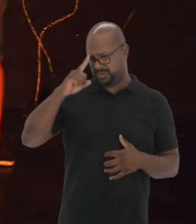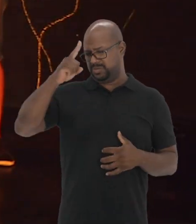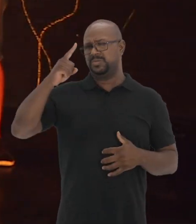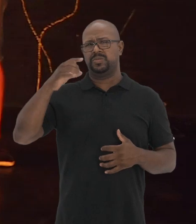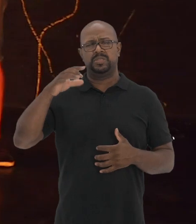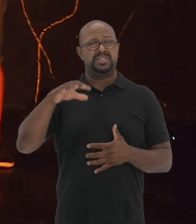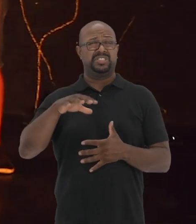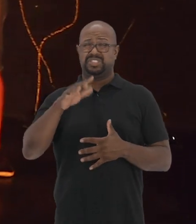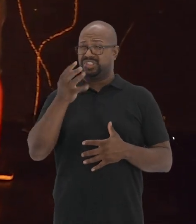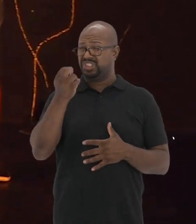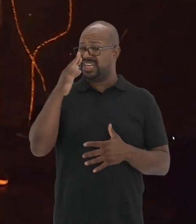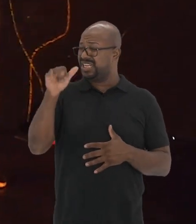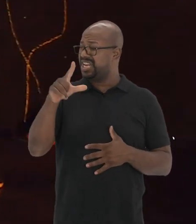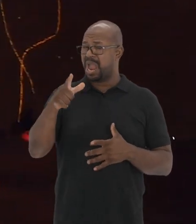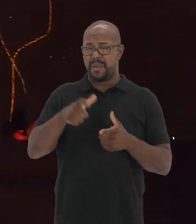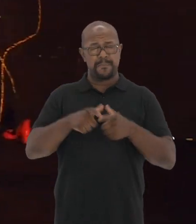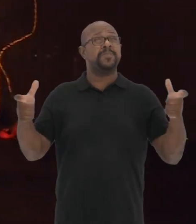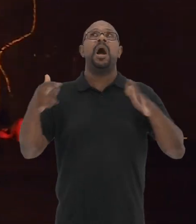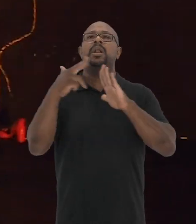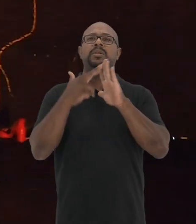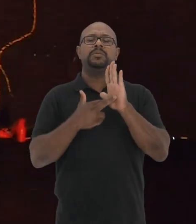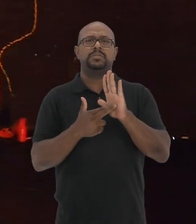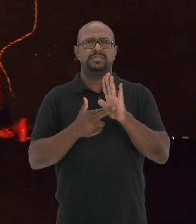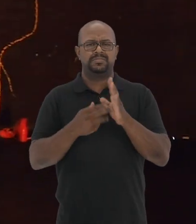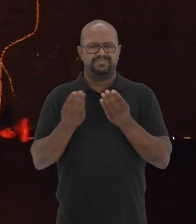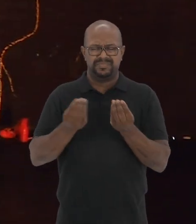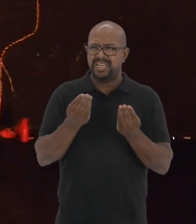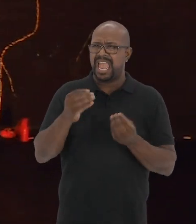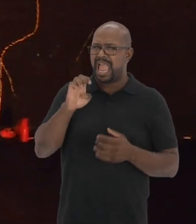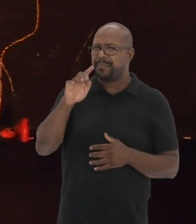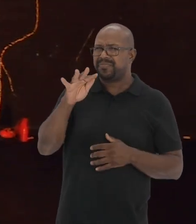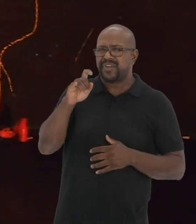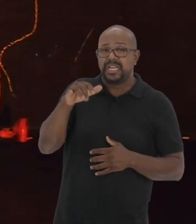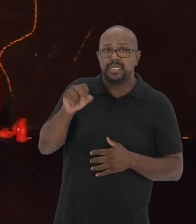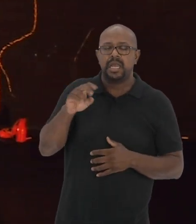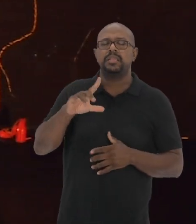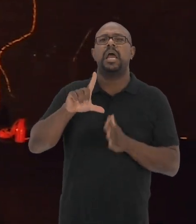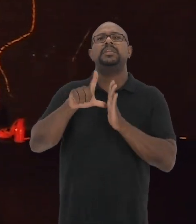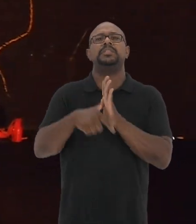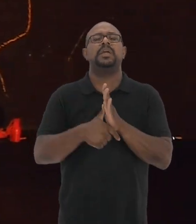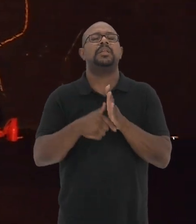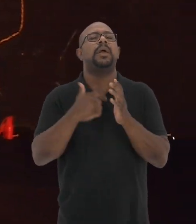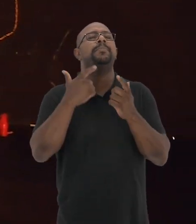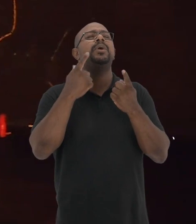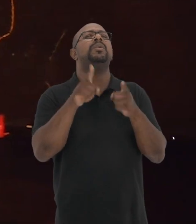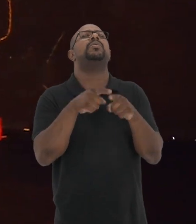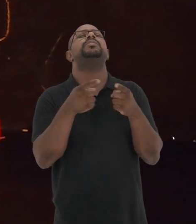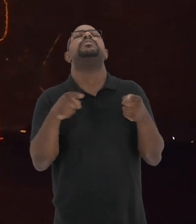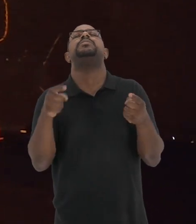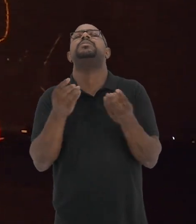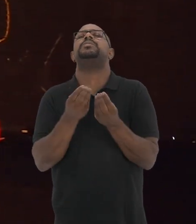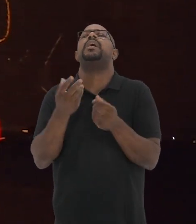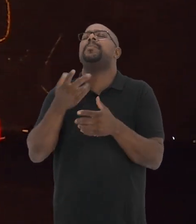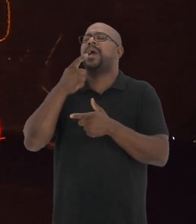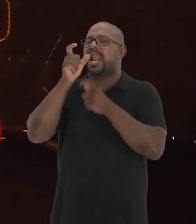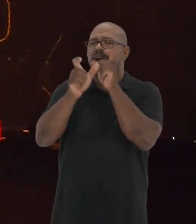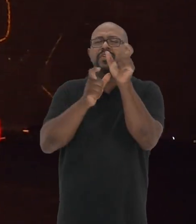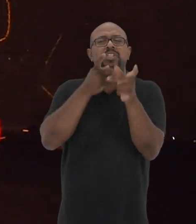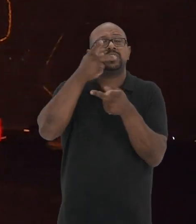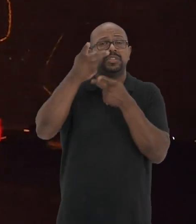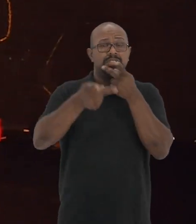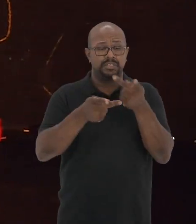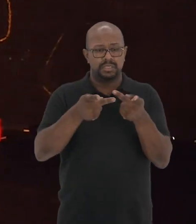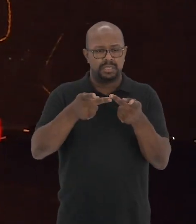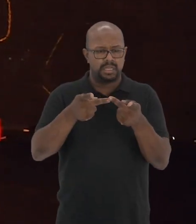maioria, engula a epifania tardia da melodia inconformada em palavras ditas, a